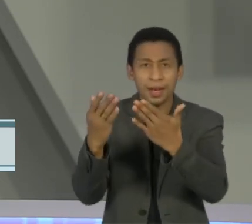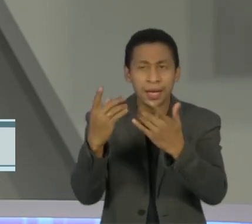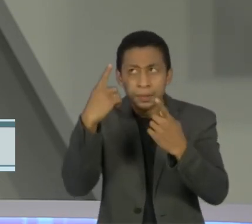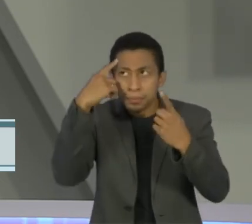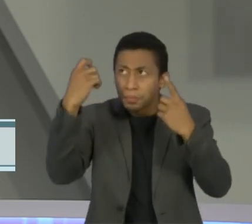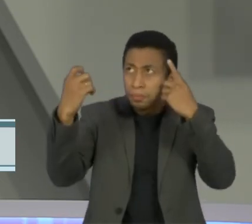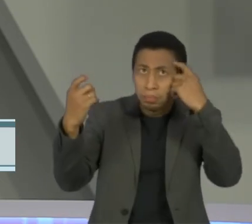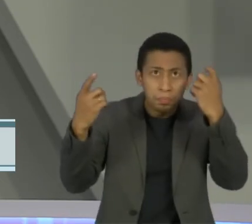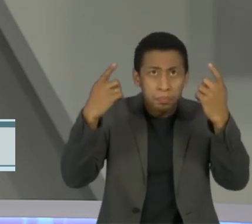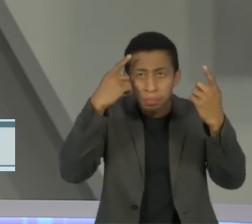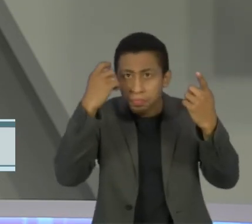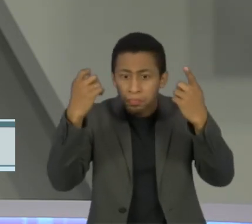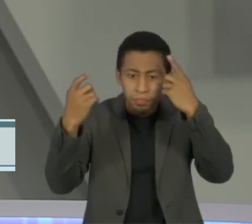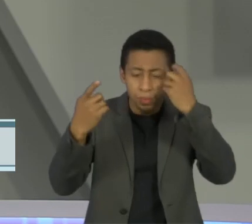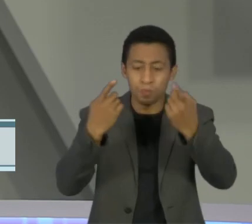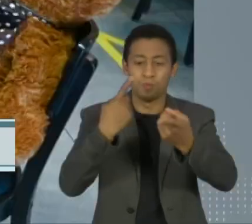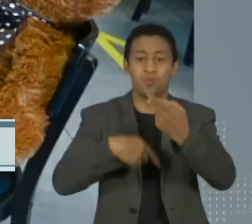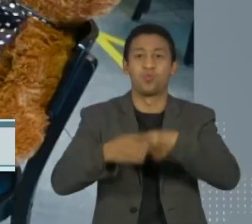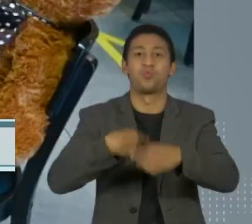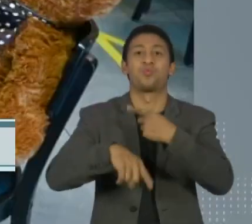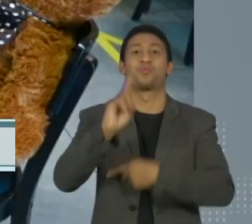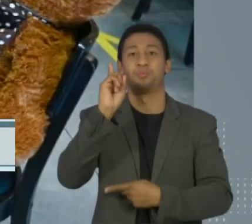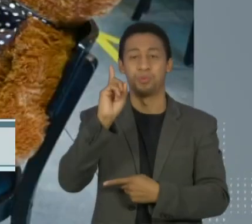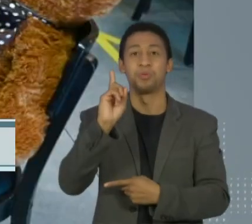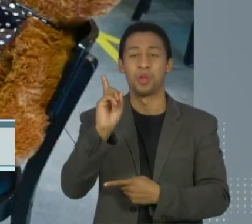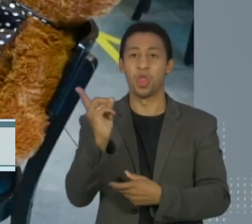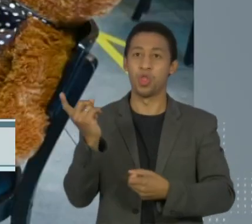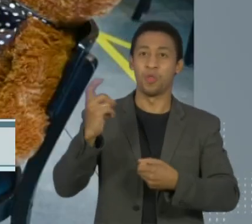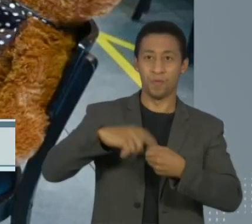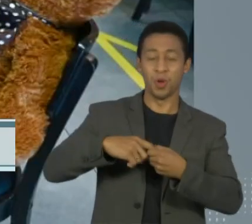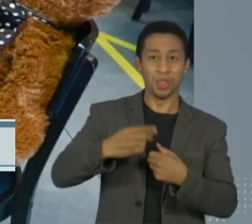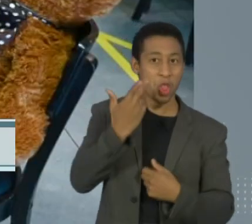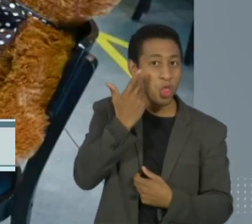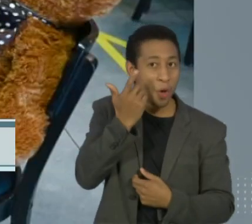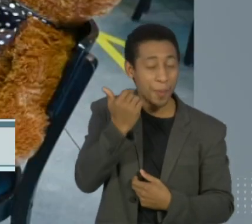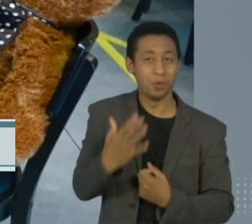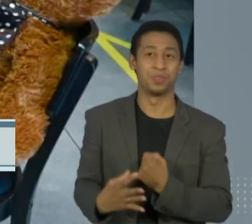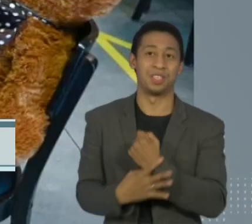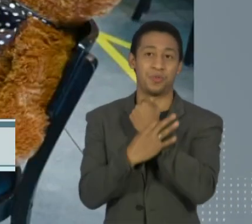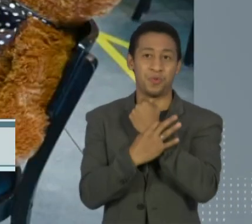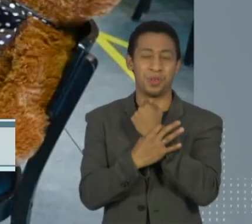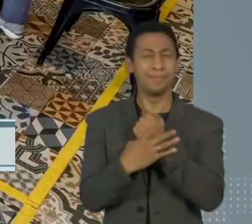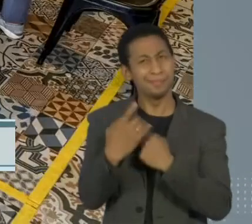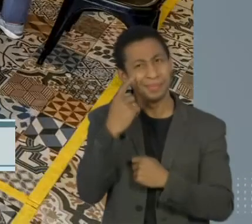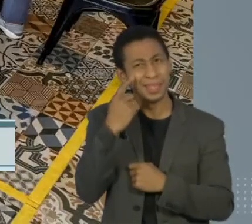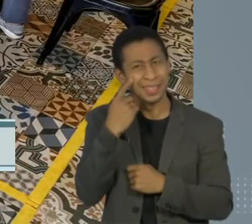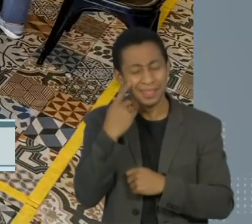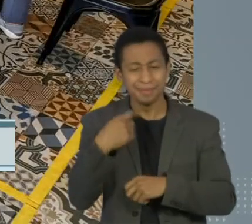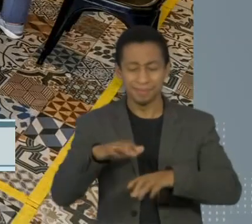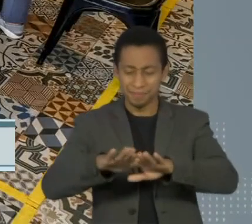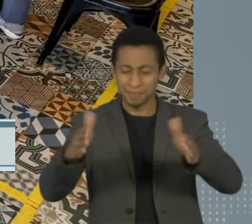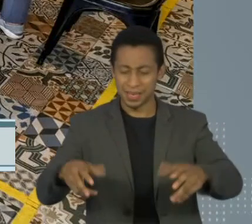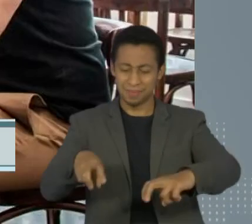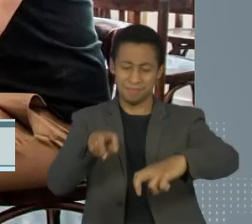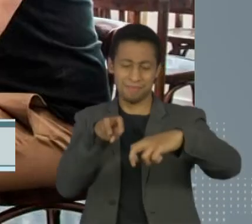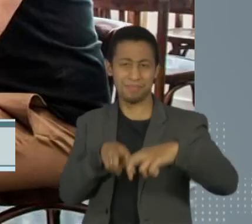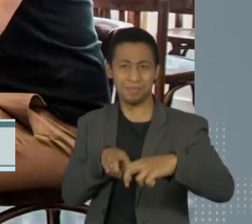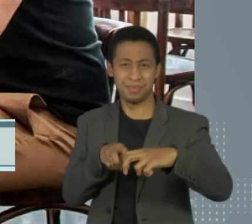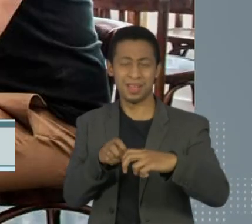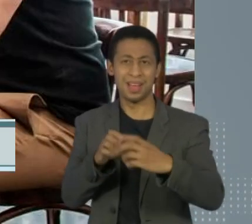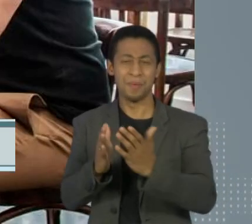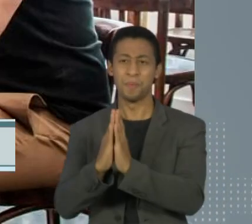apresenta um novo normal com segurança. Que tal dividir a mesa com um bicho de pelúcia? No novo normal,